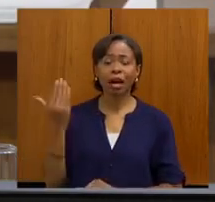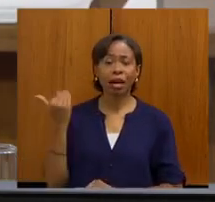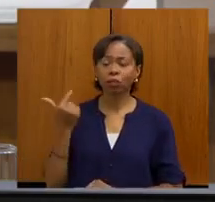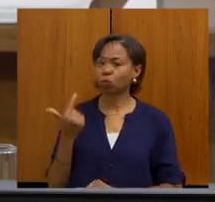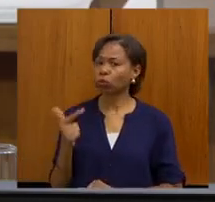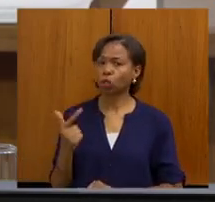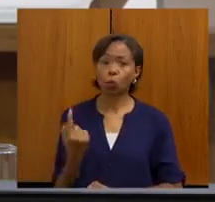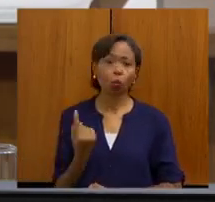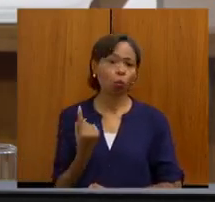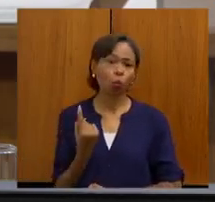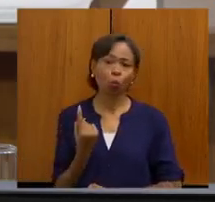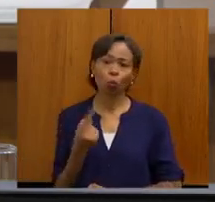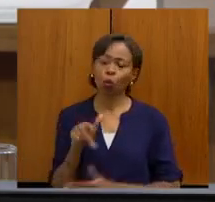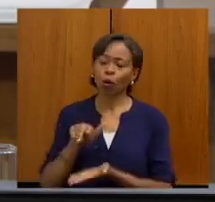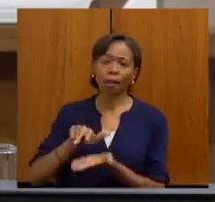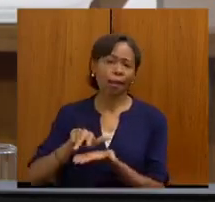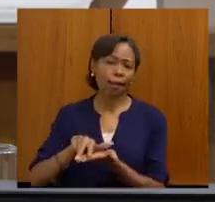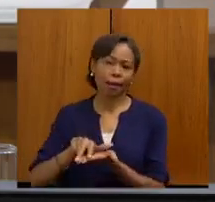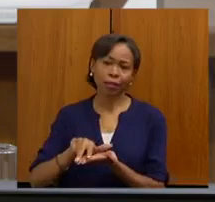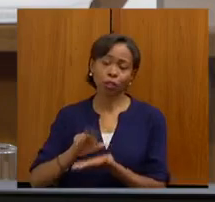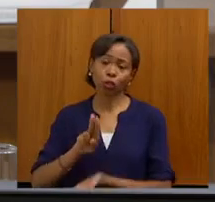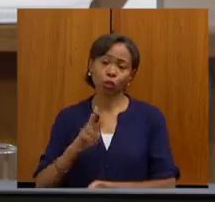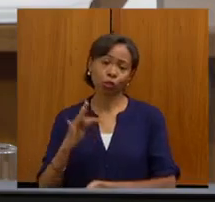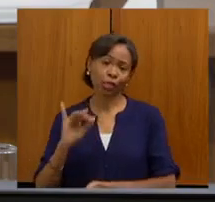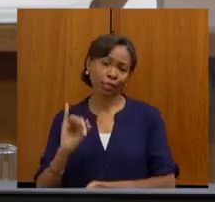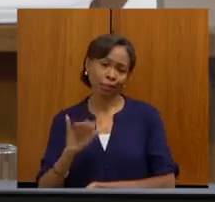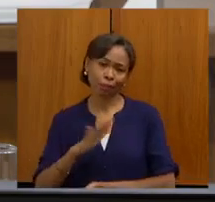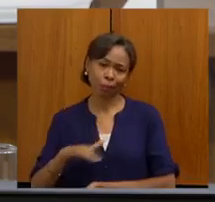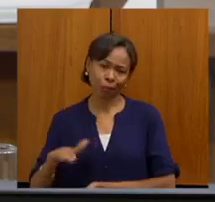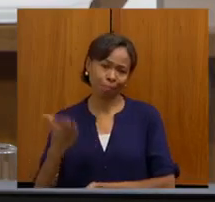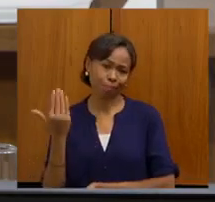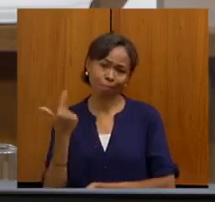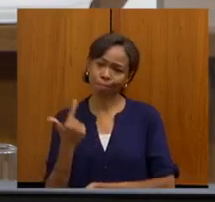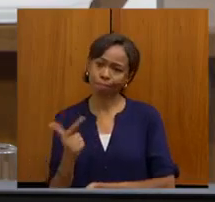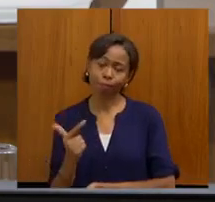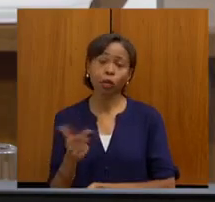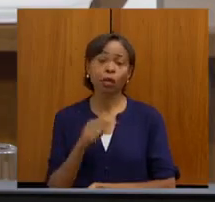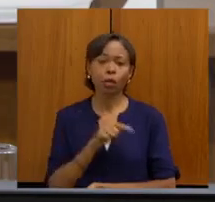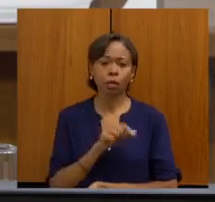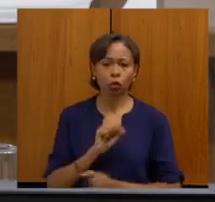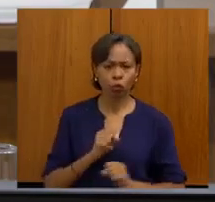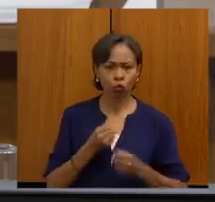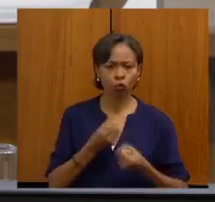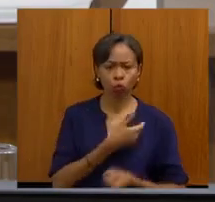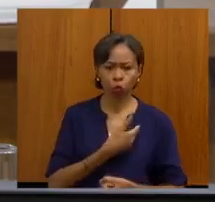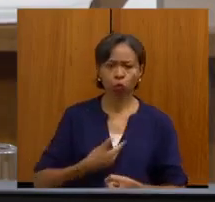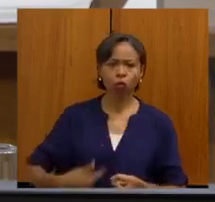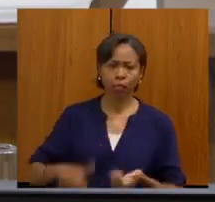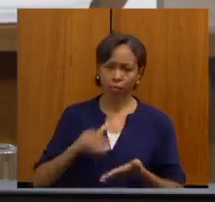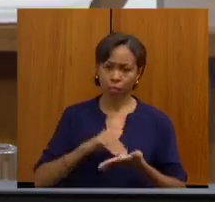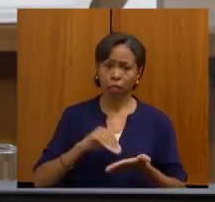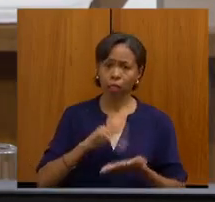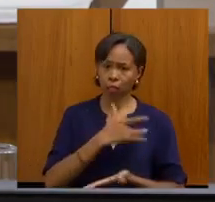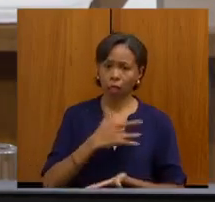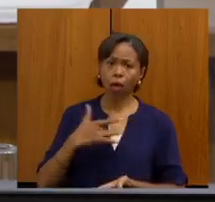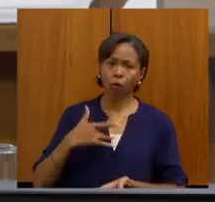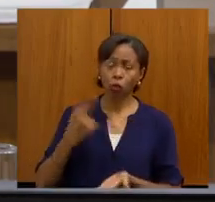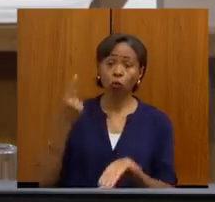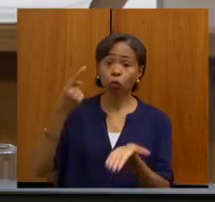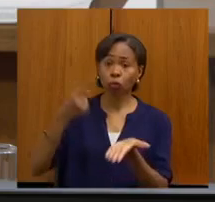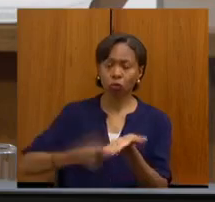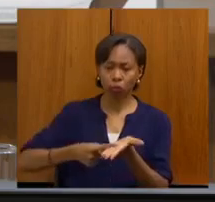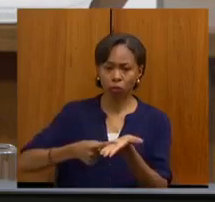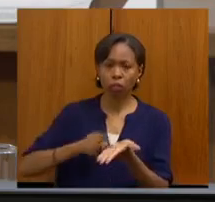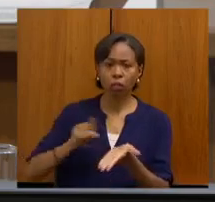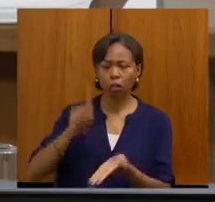pediátrica. Então, isso foi um esforço desse governo através da Secretaria de Saúde e um compromisso feito lá